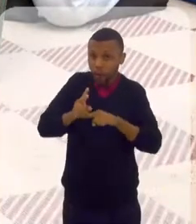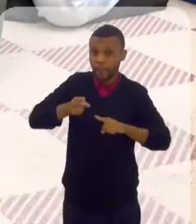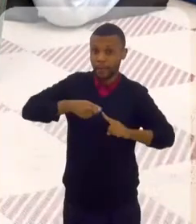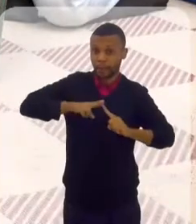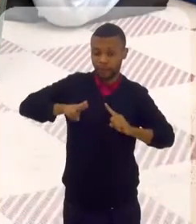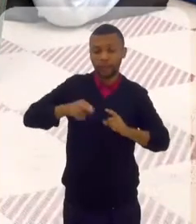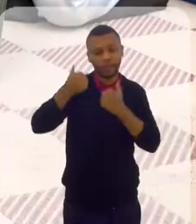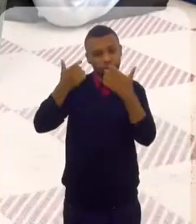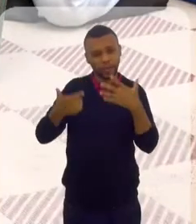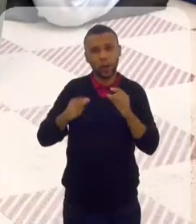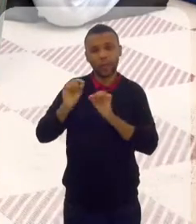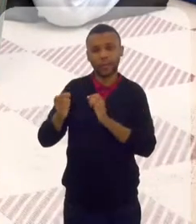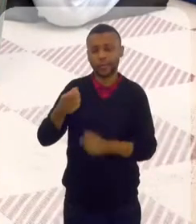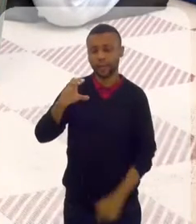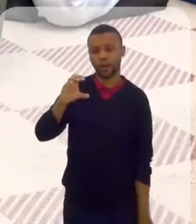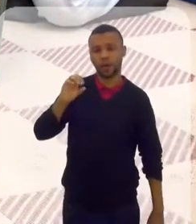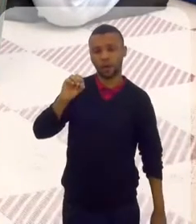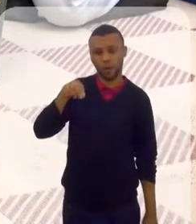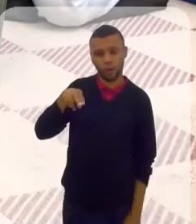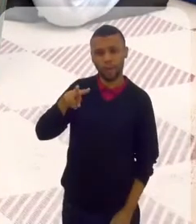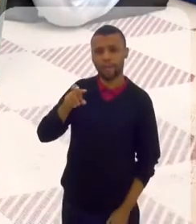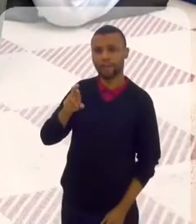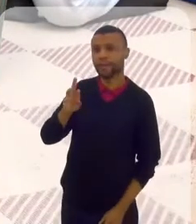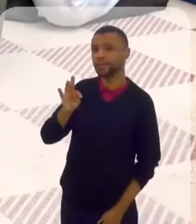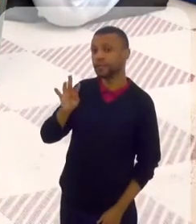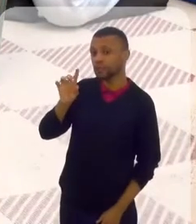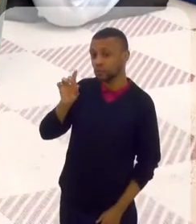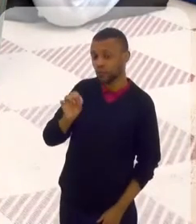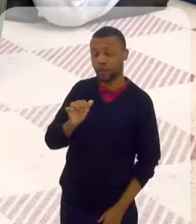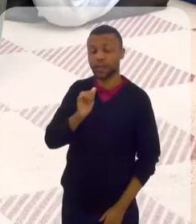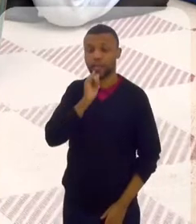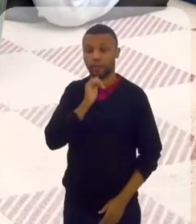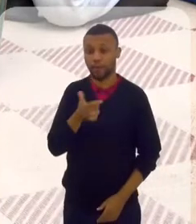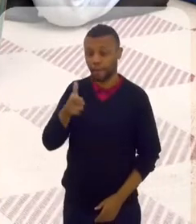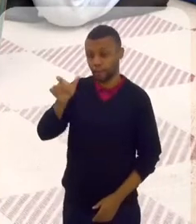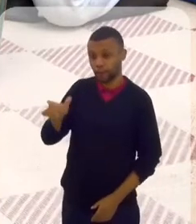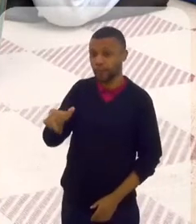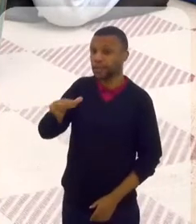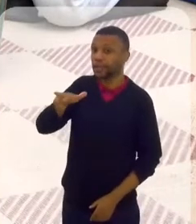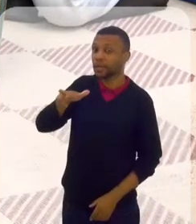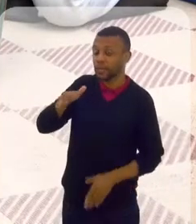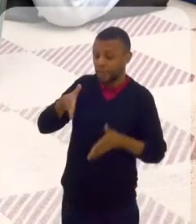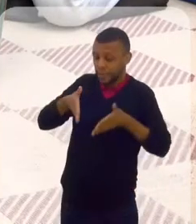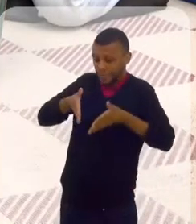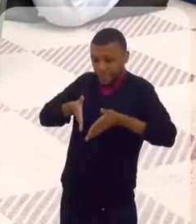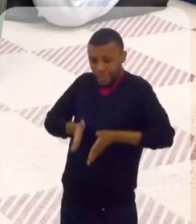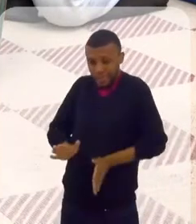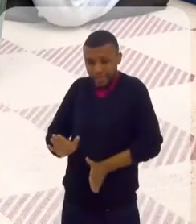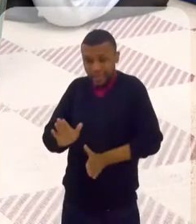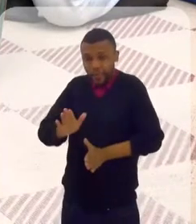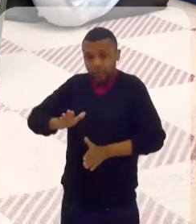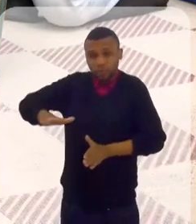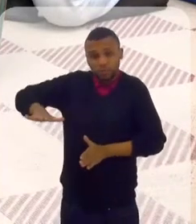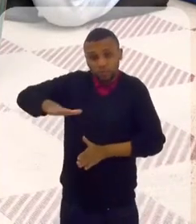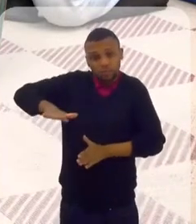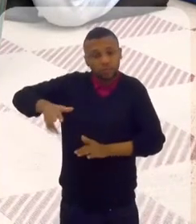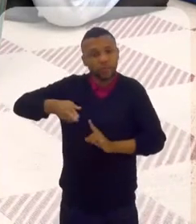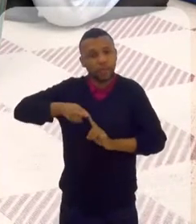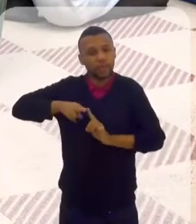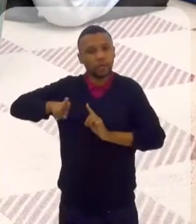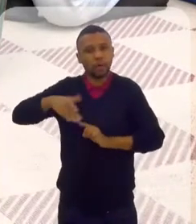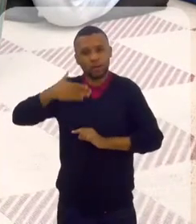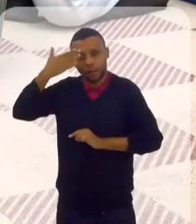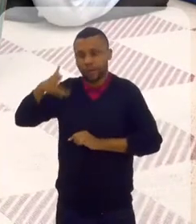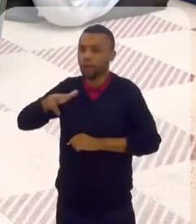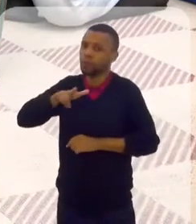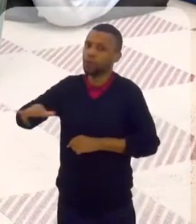explicar o que é convertido. Isso. Convertido é uma pessoa que não é como ele, nascido islâmico, mas a pessoa